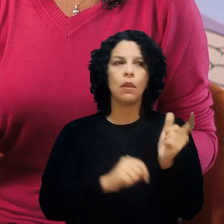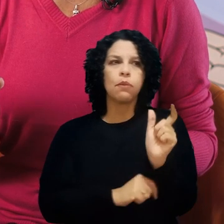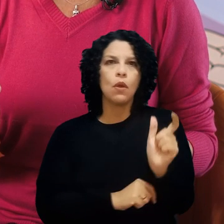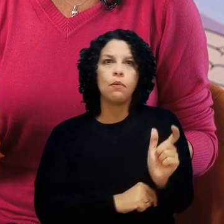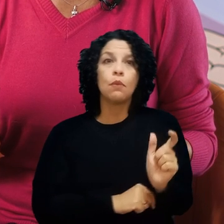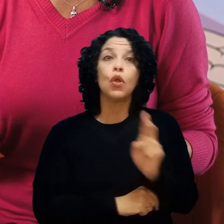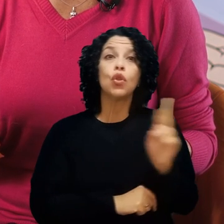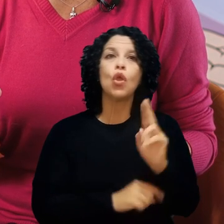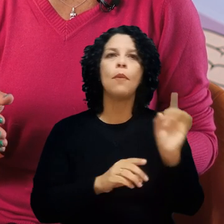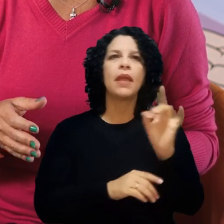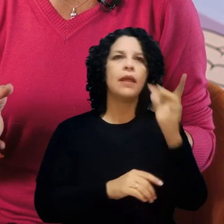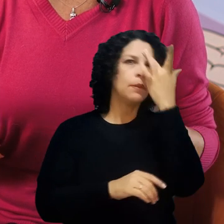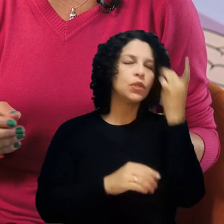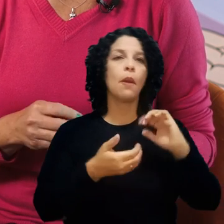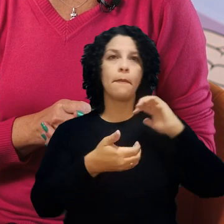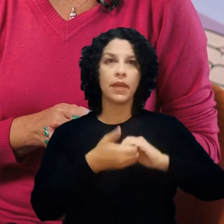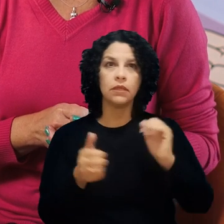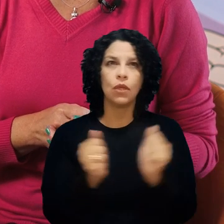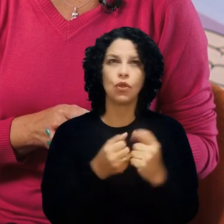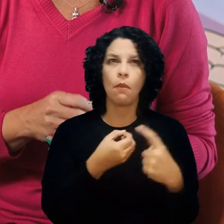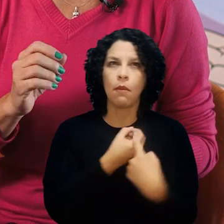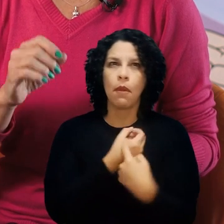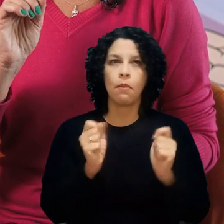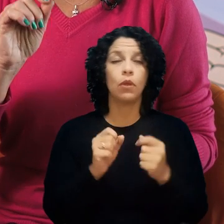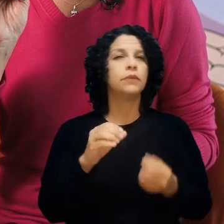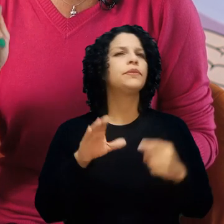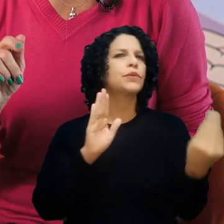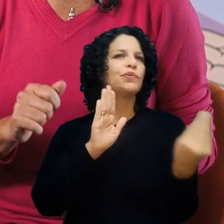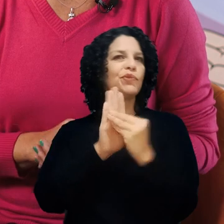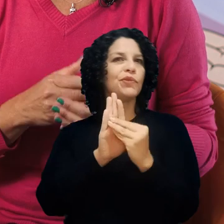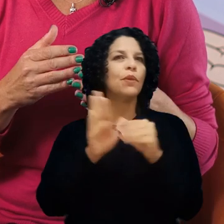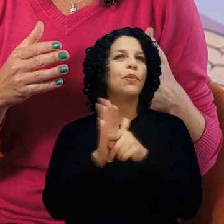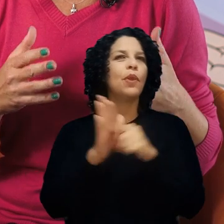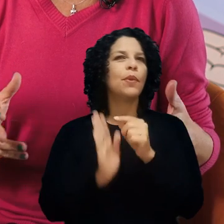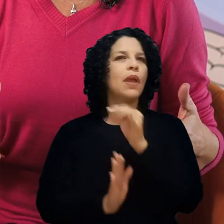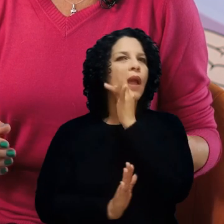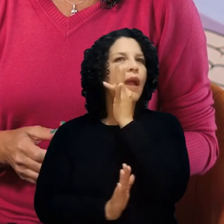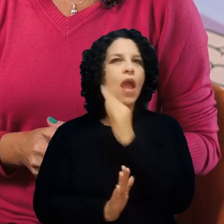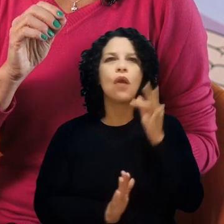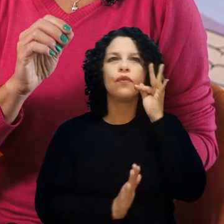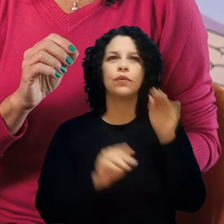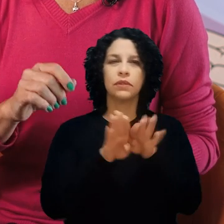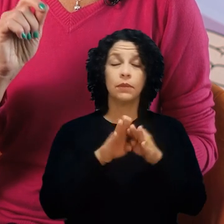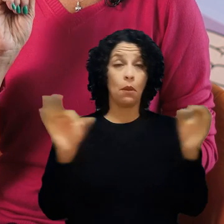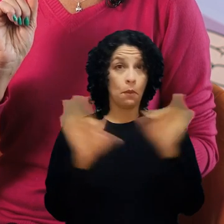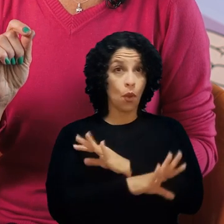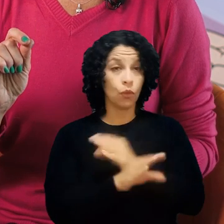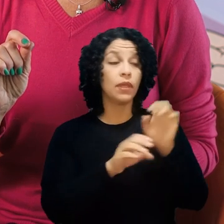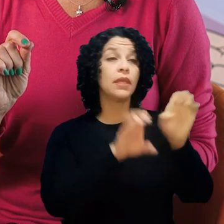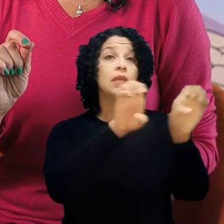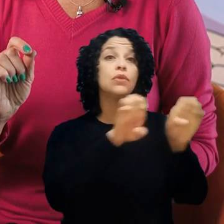com os nomes de seus parceiros. Por exemplo, poderíamos incluir aqui o iFood. E para finalizar, no bloco